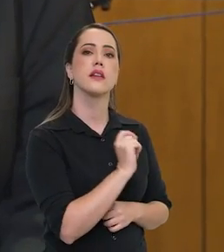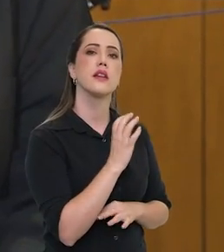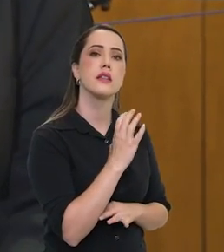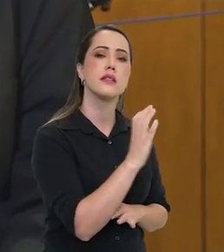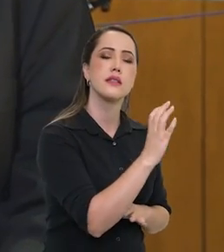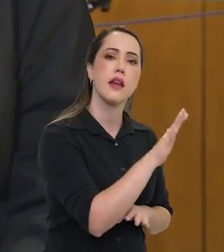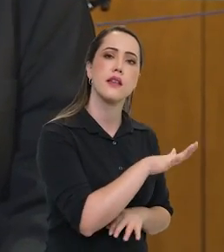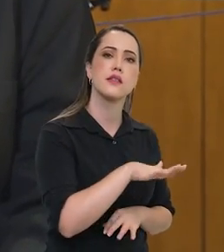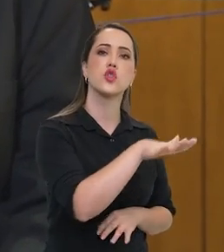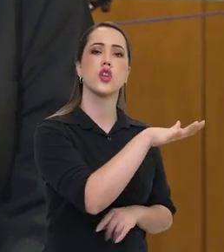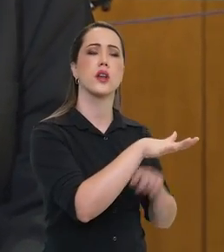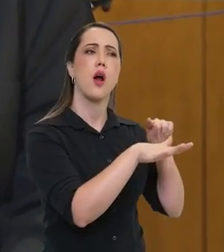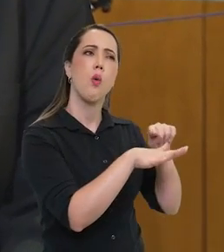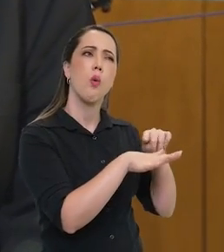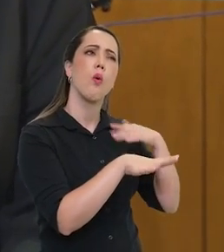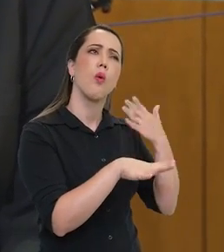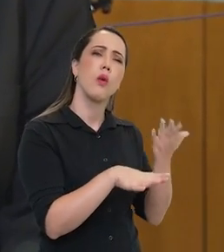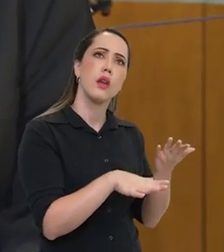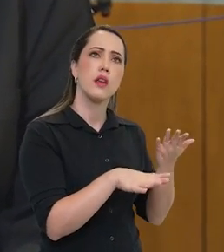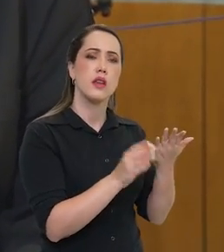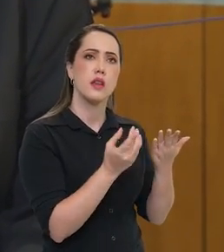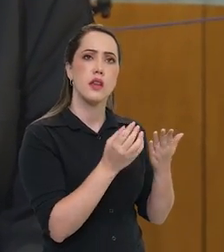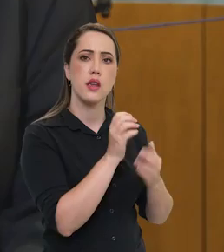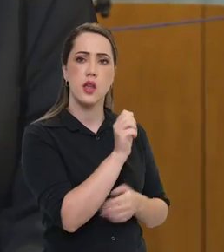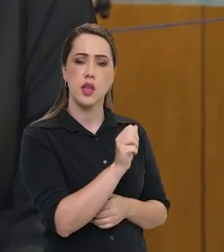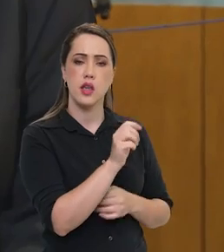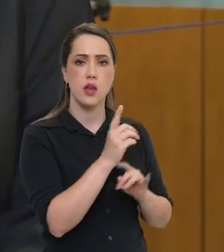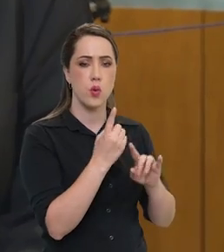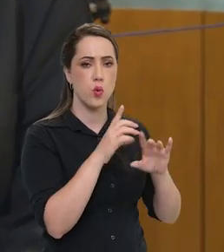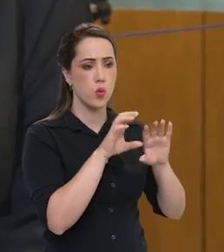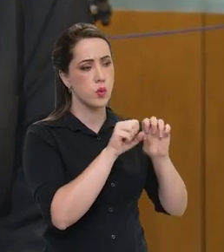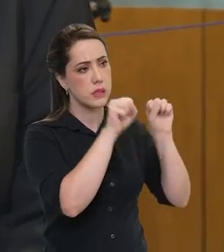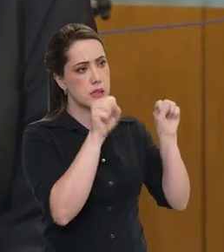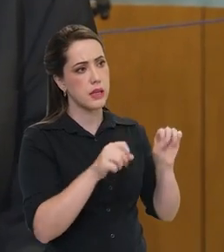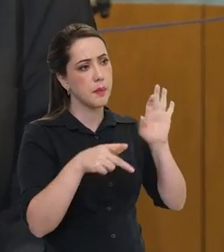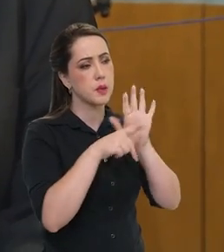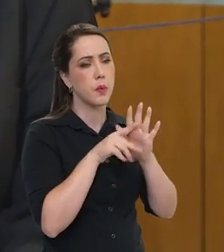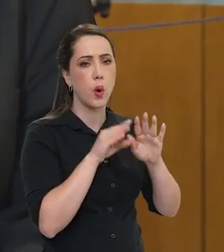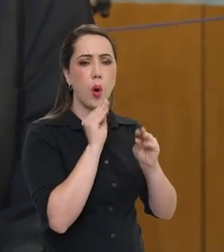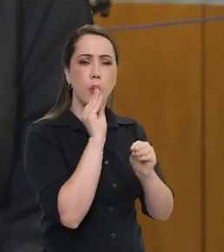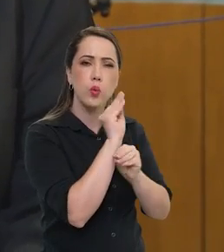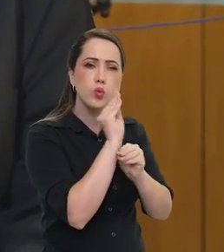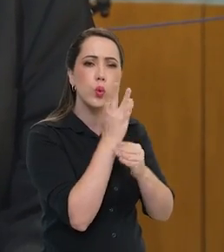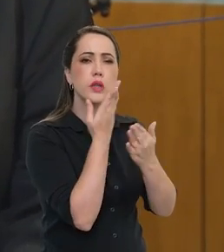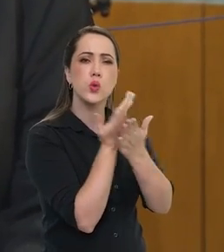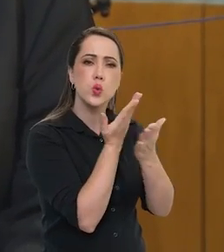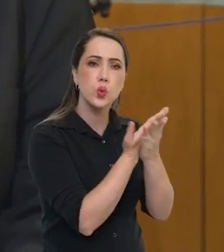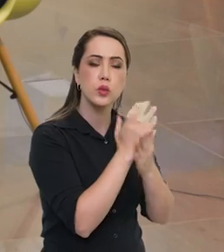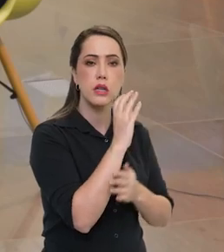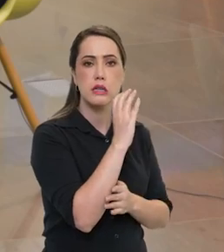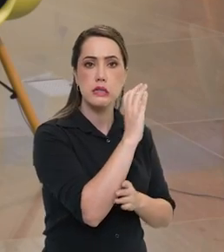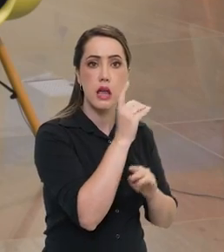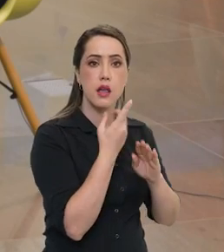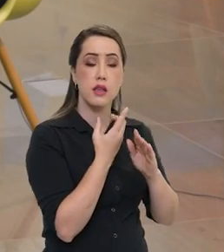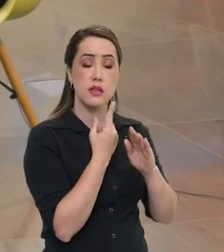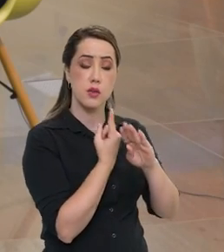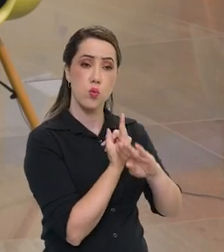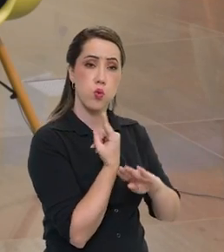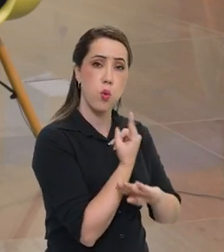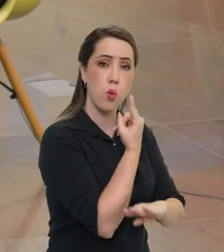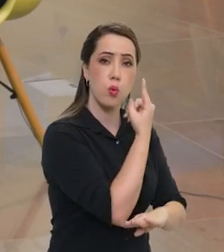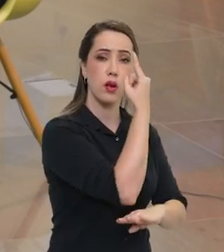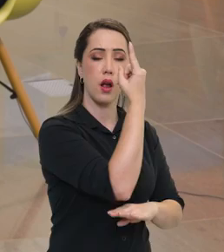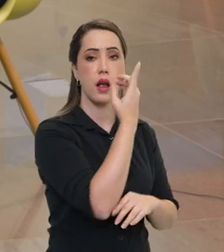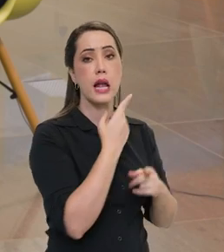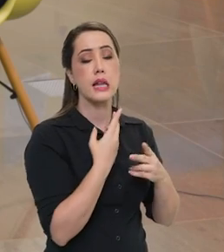tem ciência em geral e o sistema espaciais, atividade espacial em particular? Tem três ou